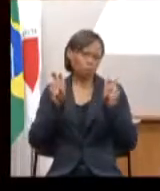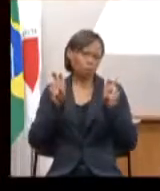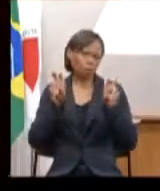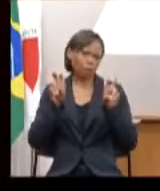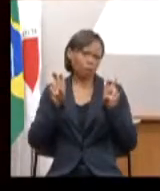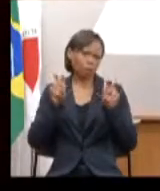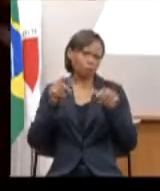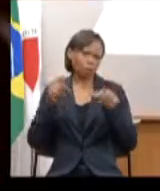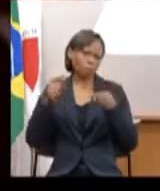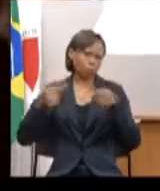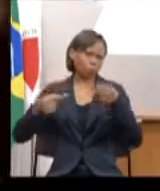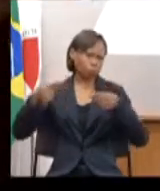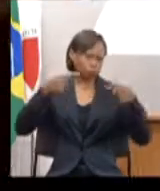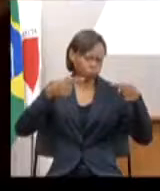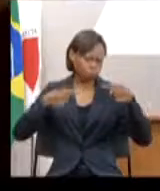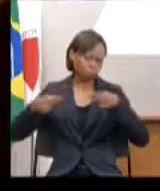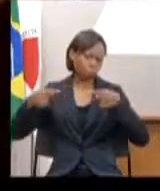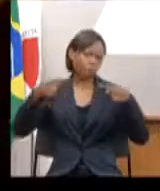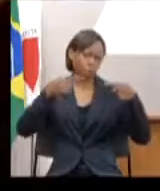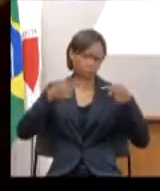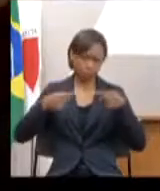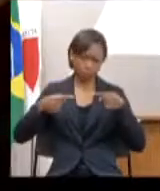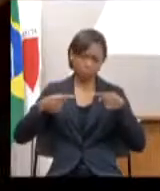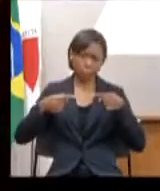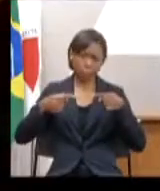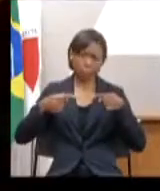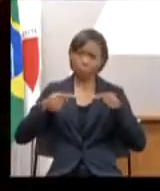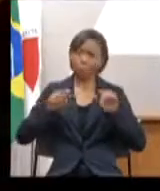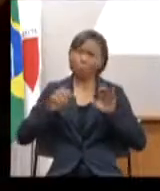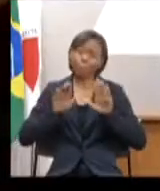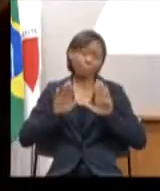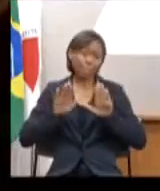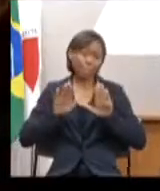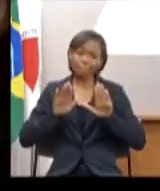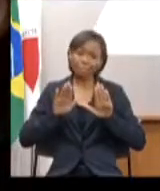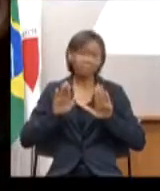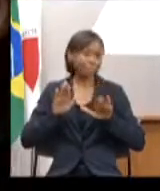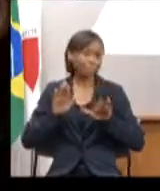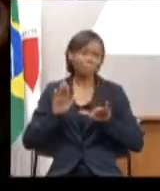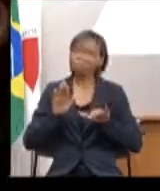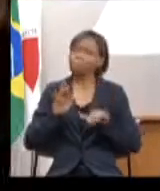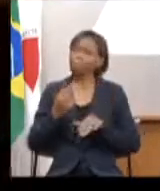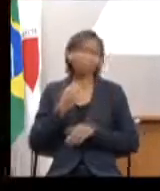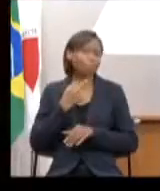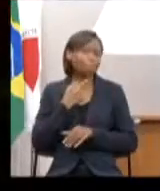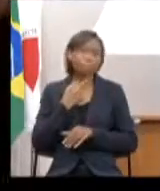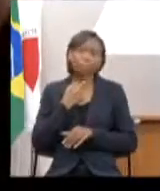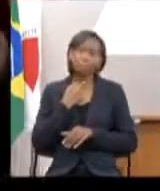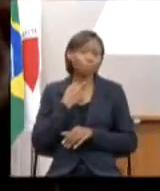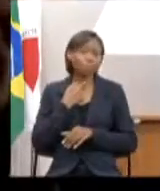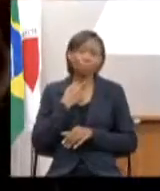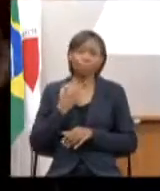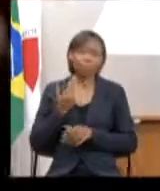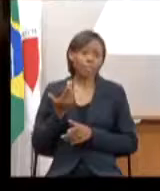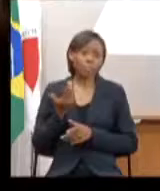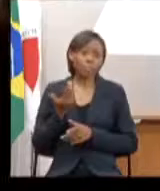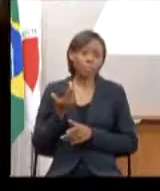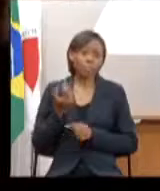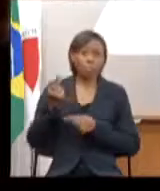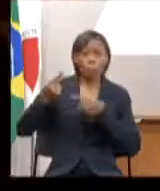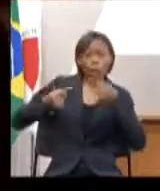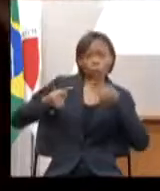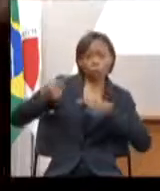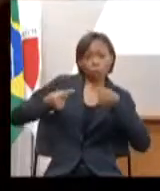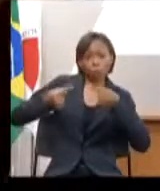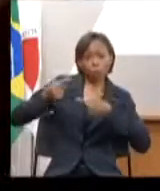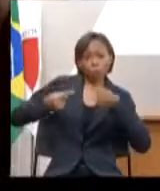consolidada. Evidentemente, não foi possível aqui a gente fazer uma discussão específica